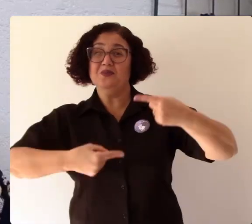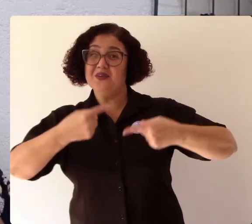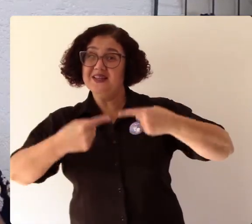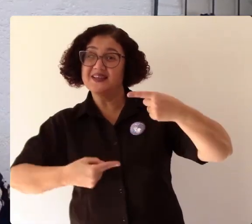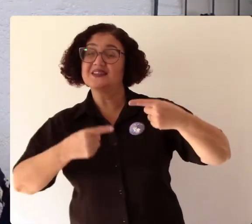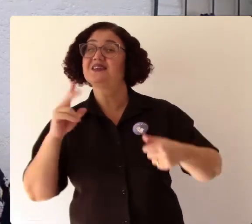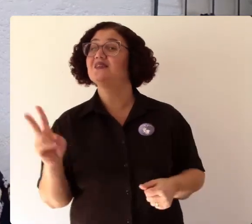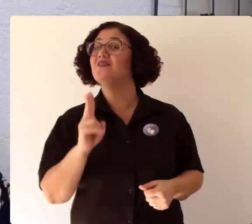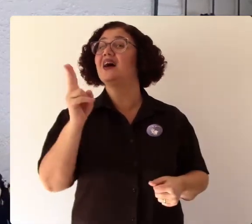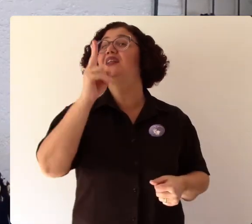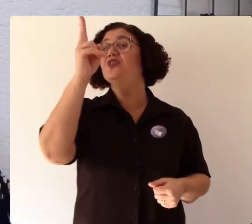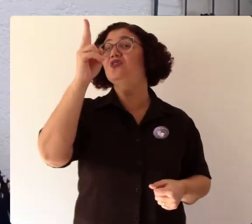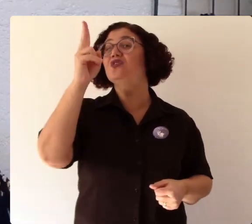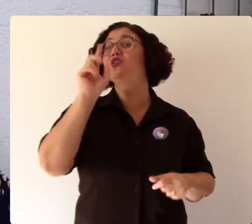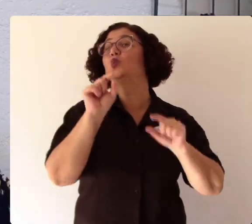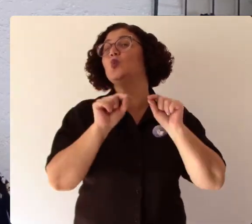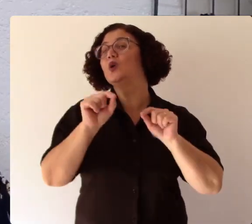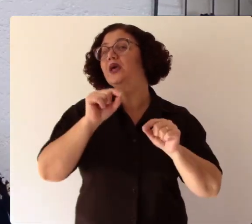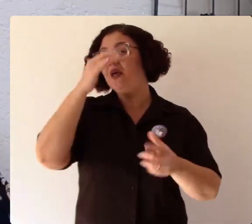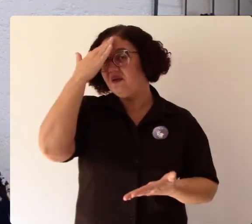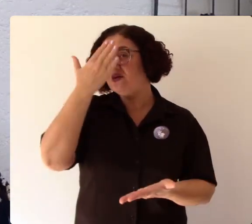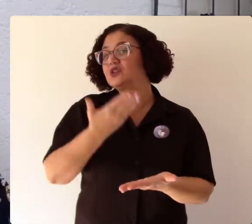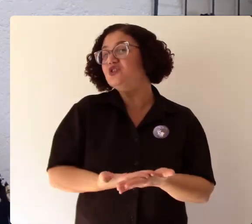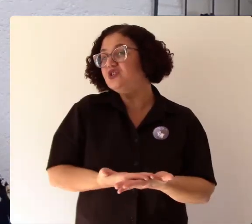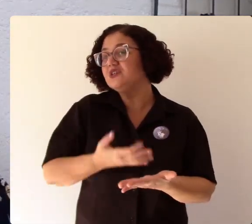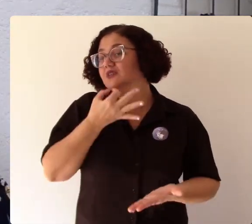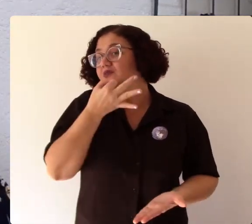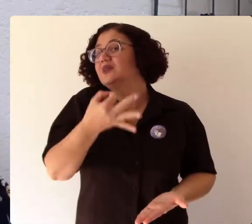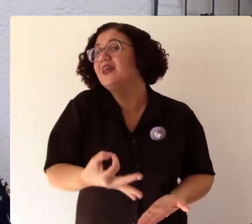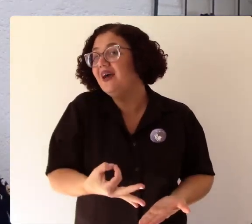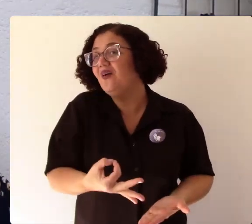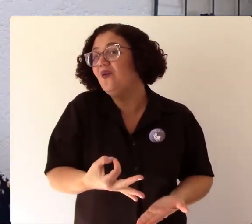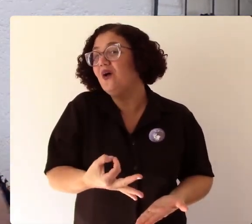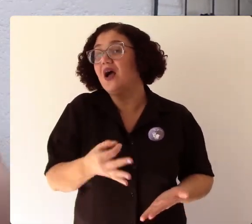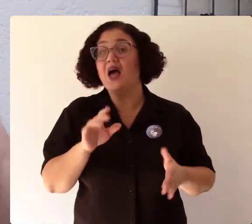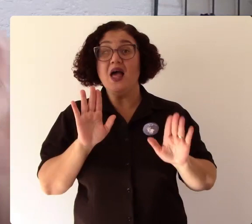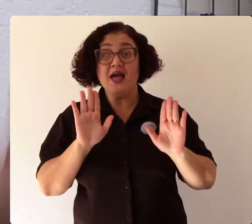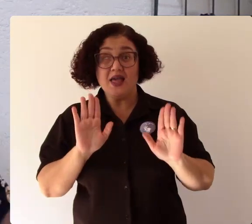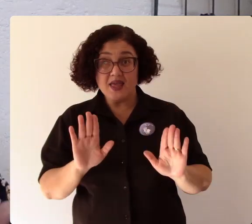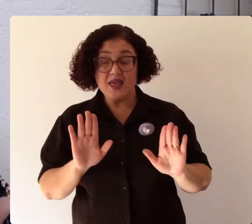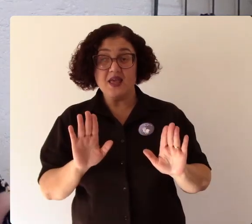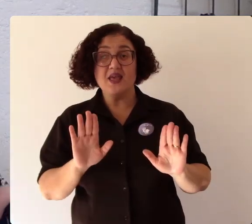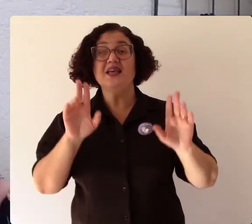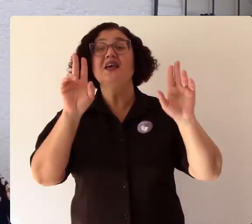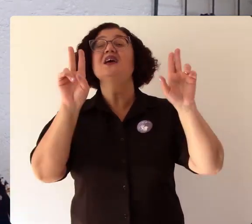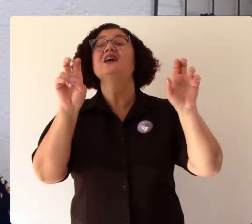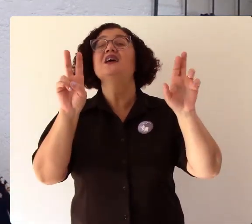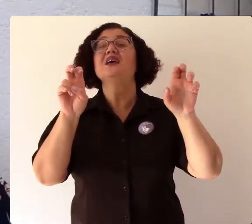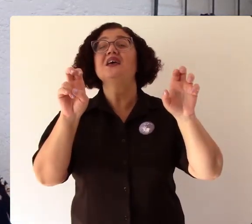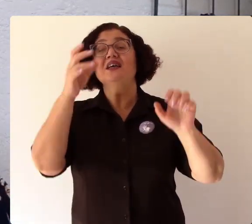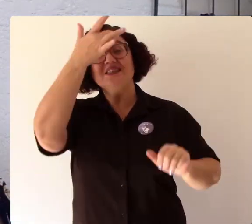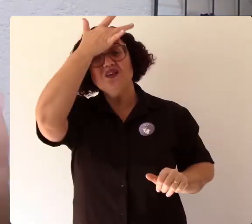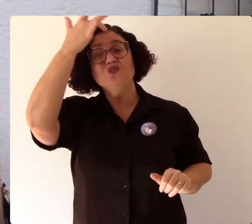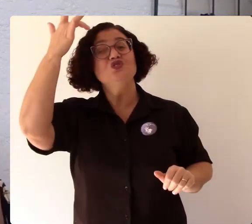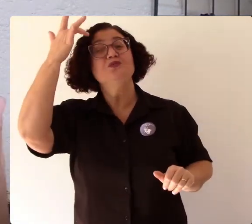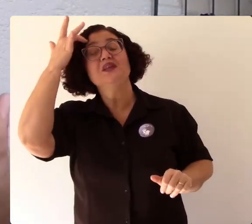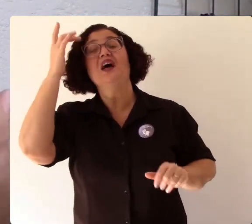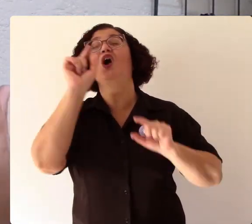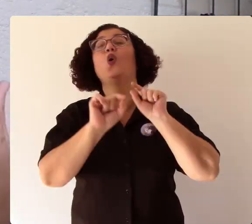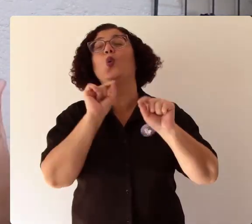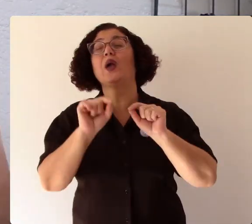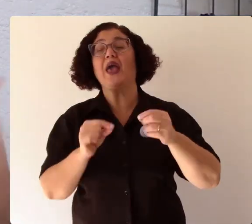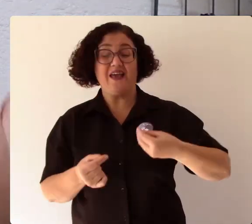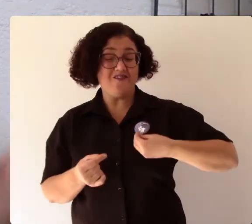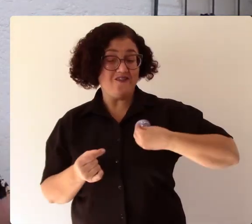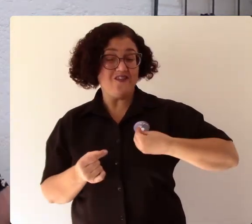o que eu defendo então pensar a saúde mental é pensar a vida em toda sua